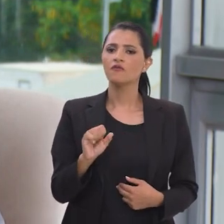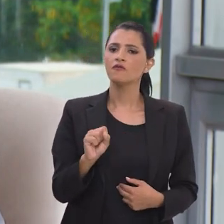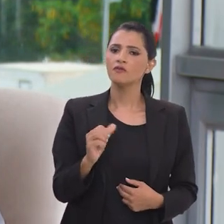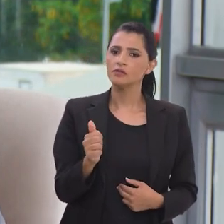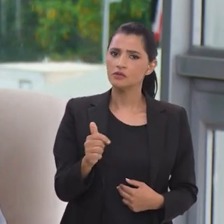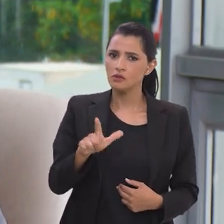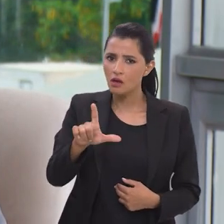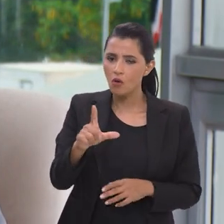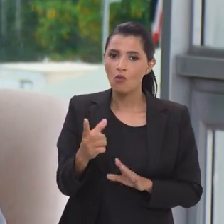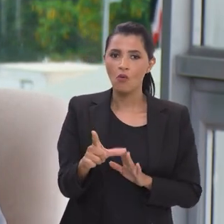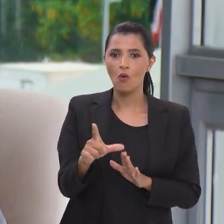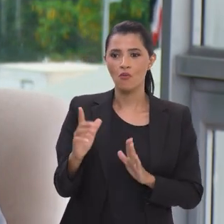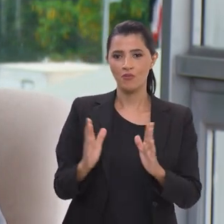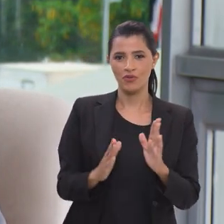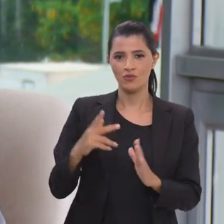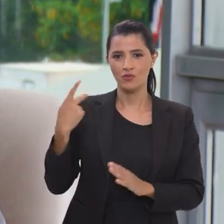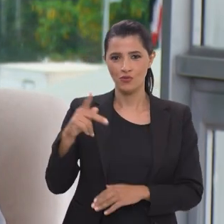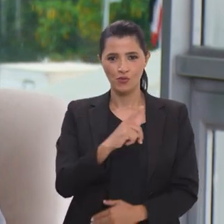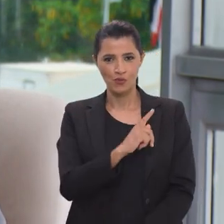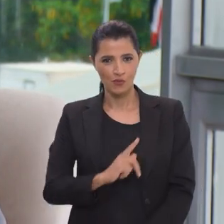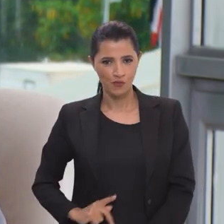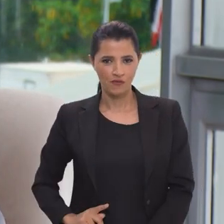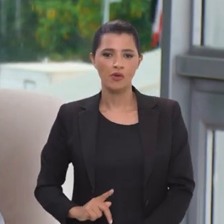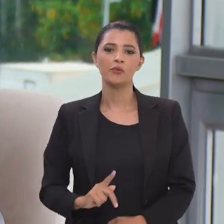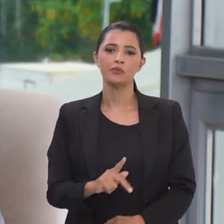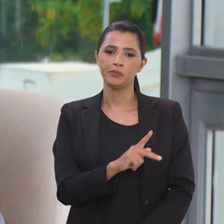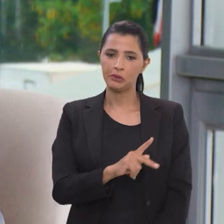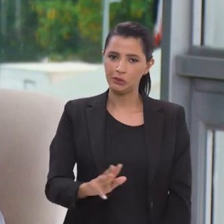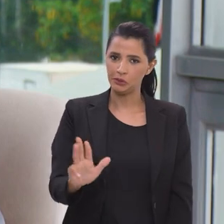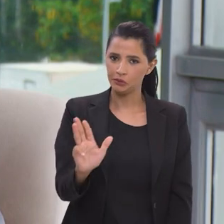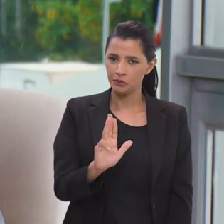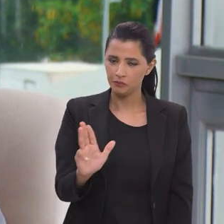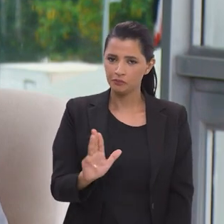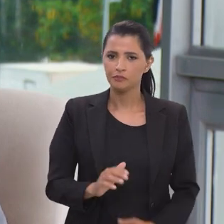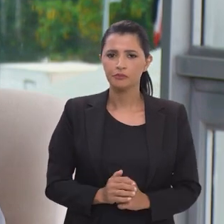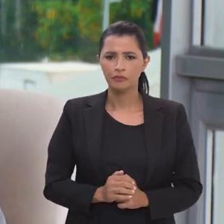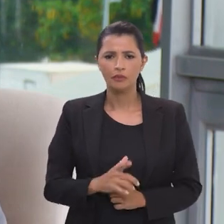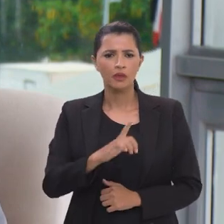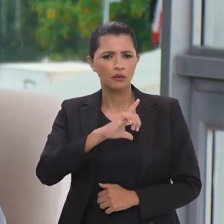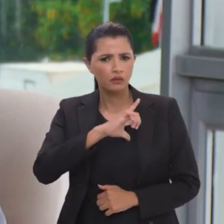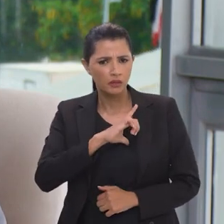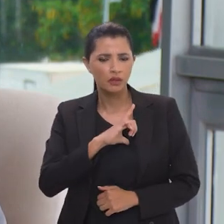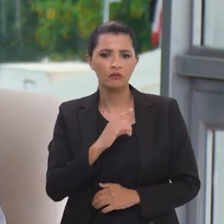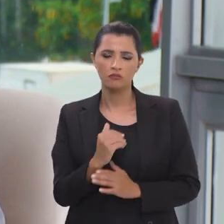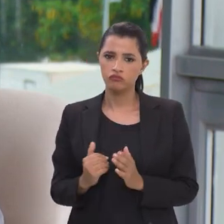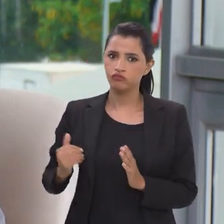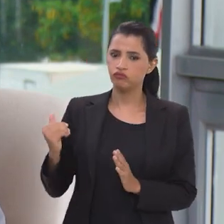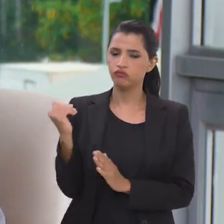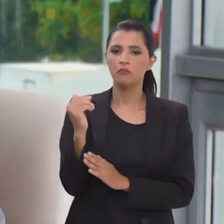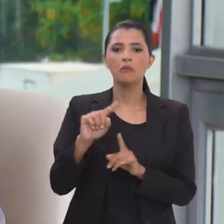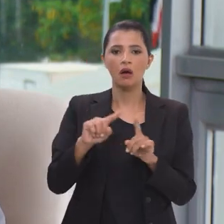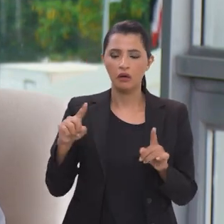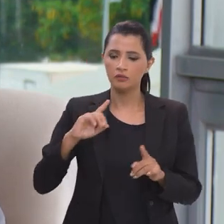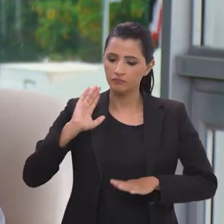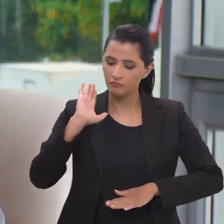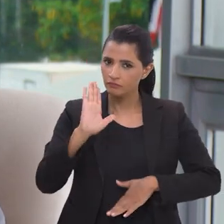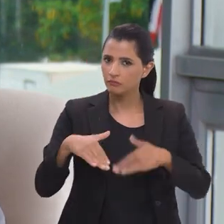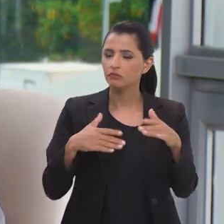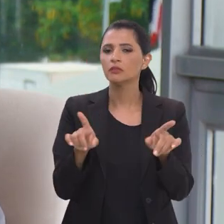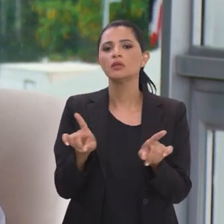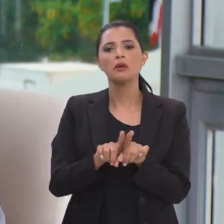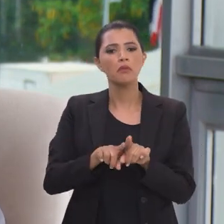foi no período do governo do presidente Lula. Mas foi o período em que nós fizemos superávit, mas nós crescemos muito.